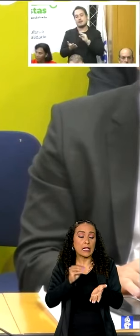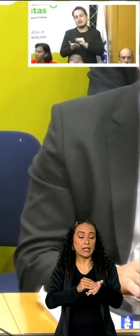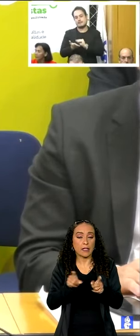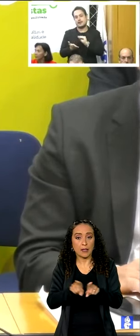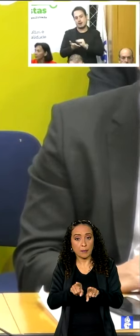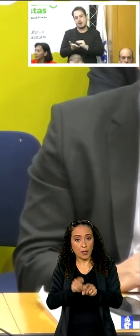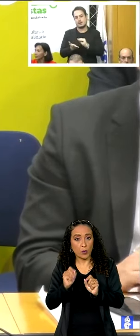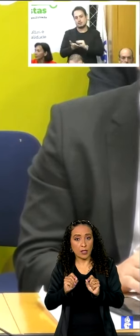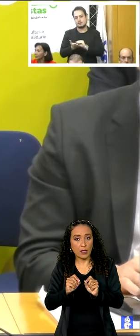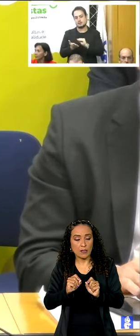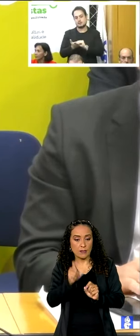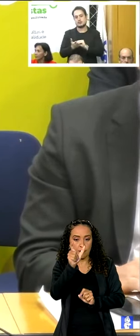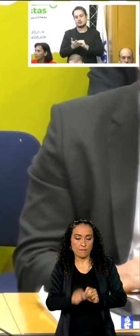de especialistas.